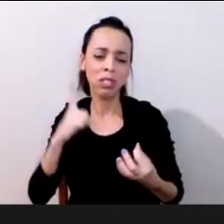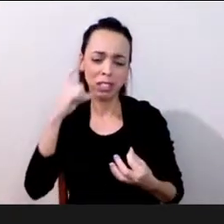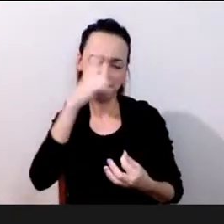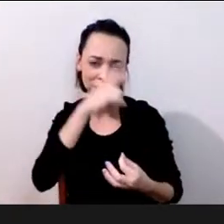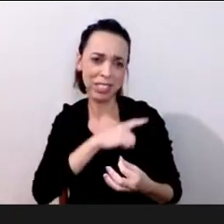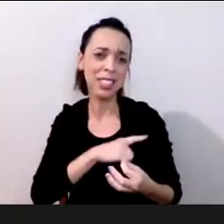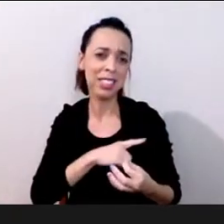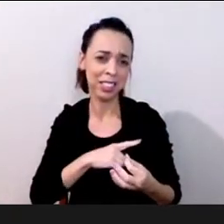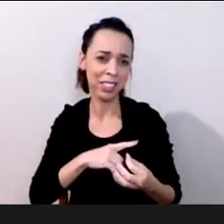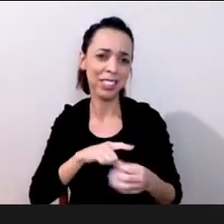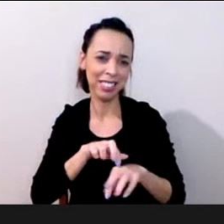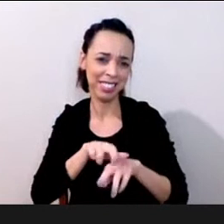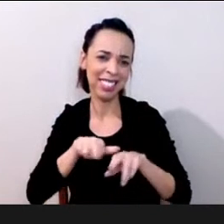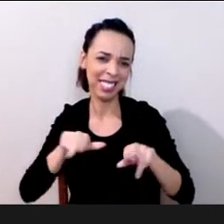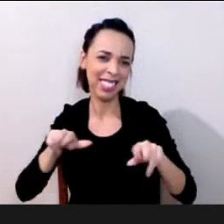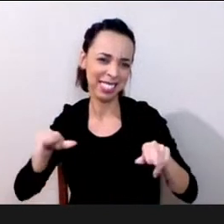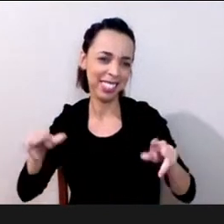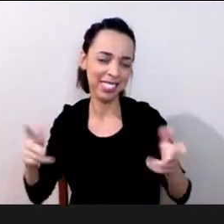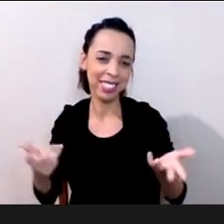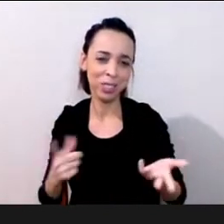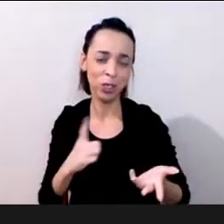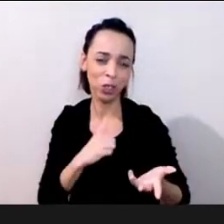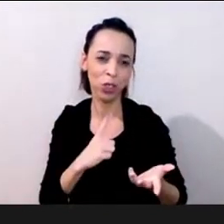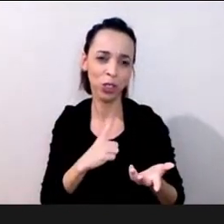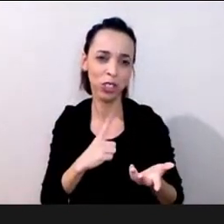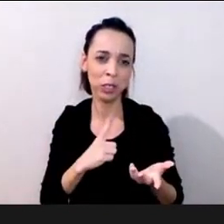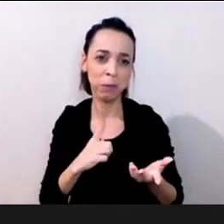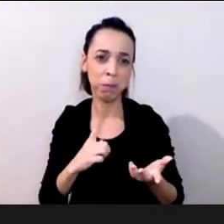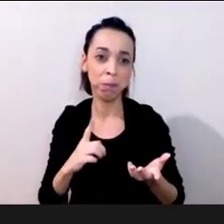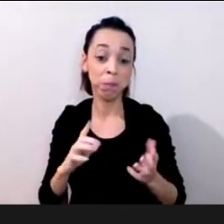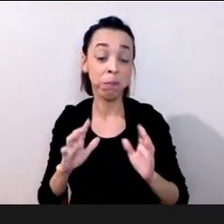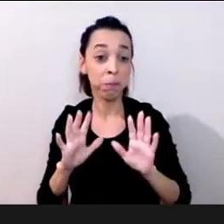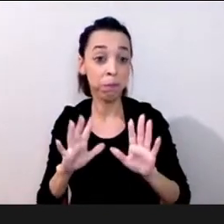só sobre isso temos dificuldades mas Portugal deu